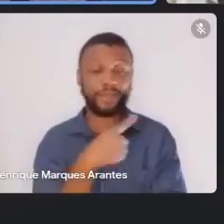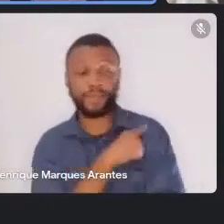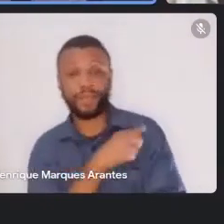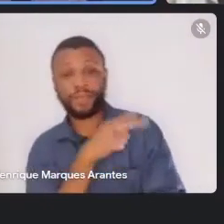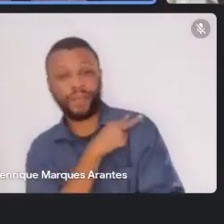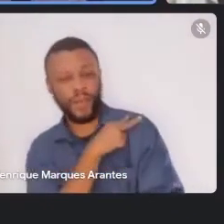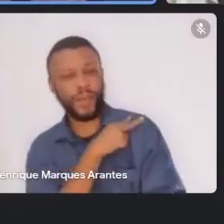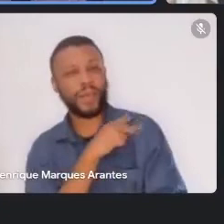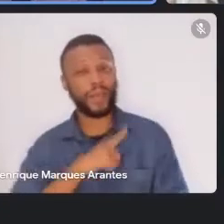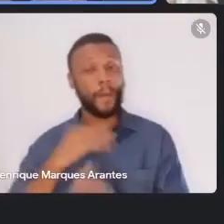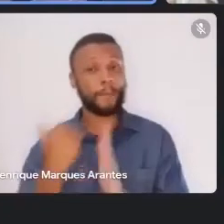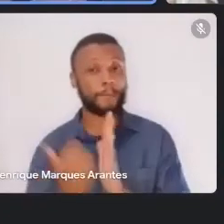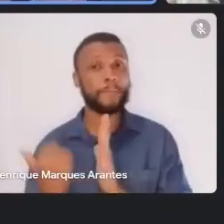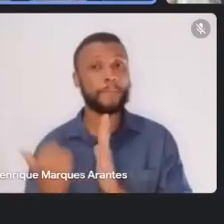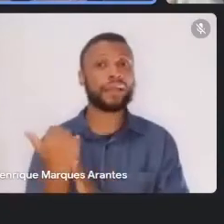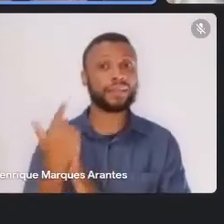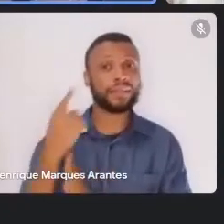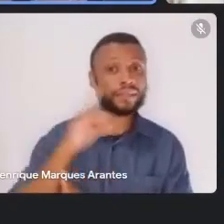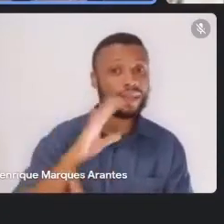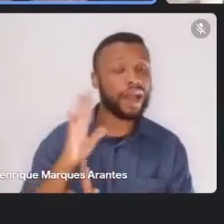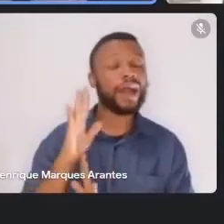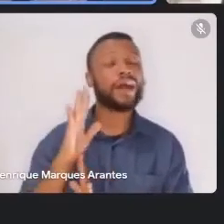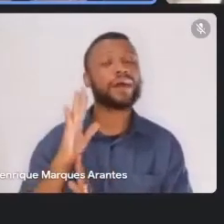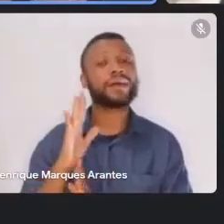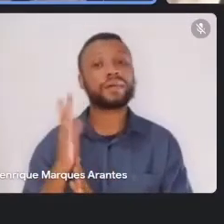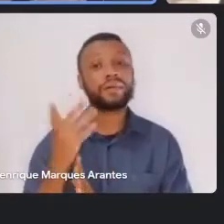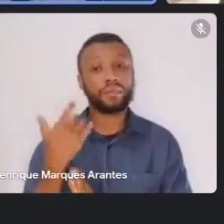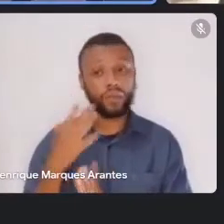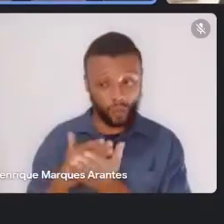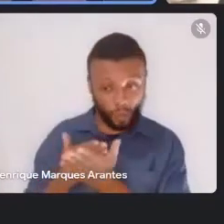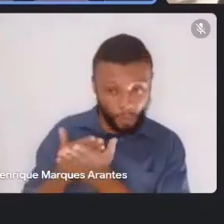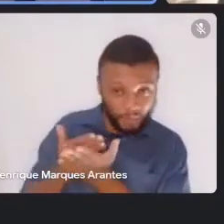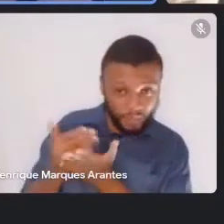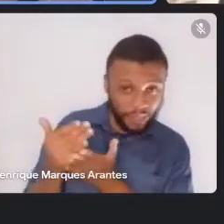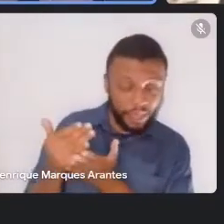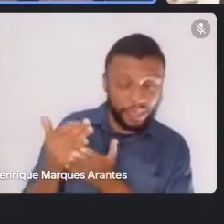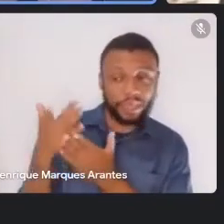mais. Não, foi há 20, foi há 20, quando eu comecei lá no estado.